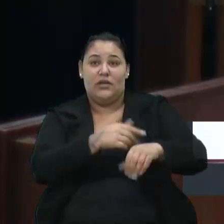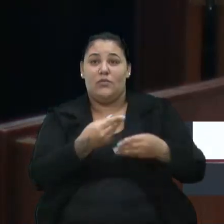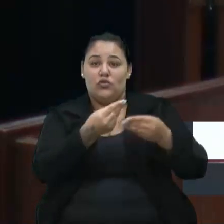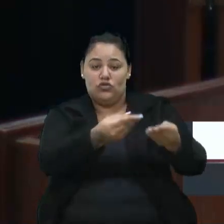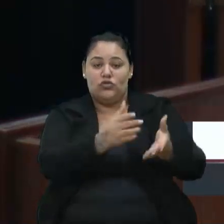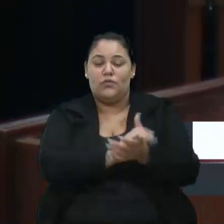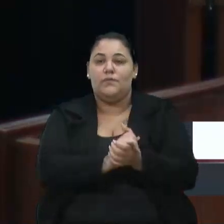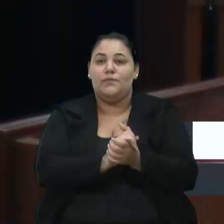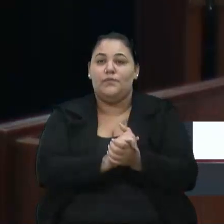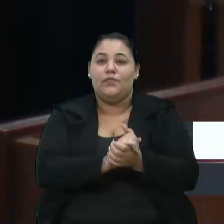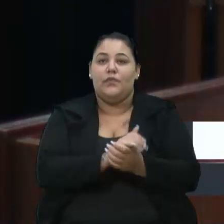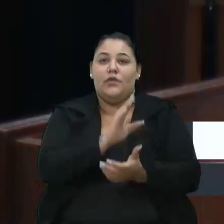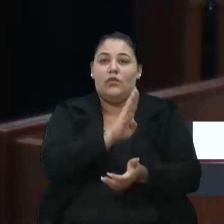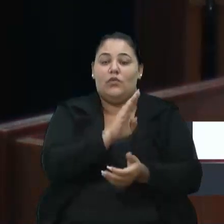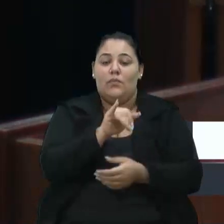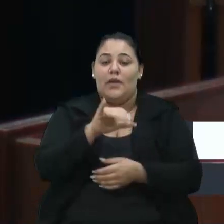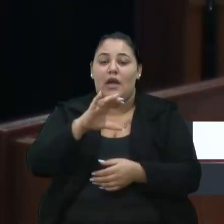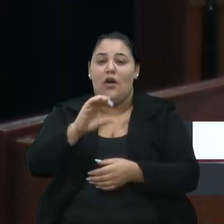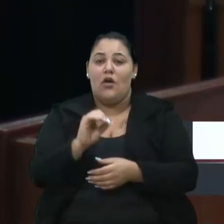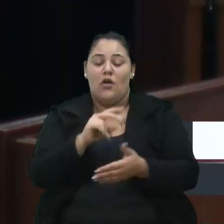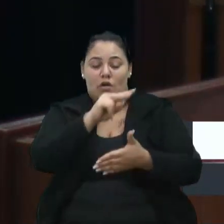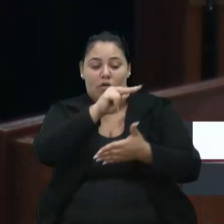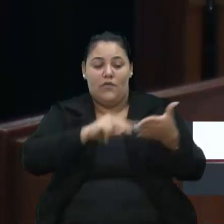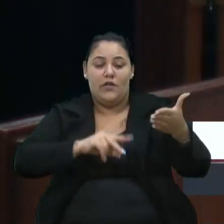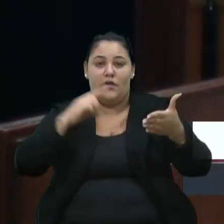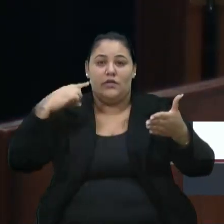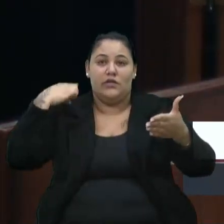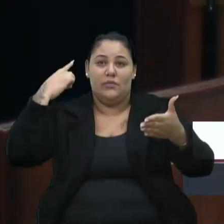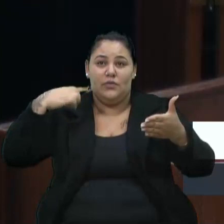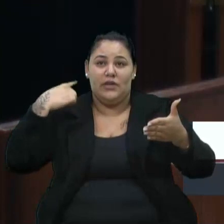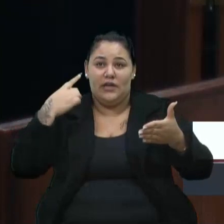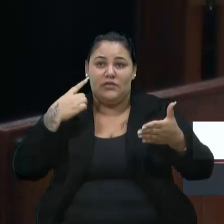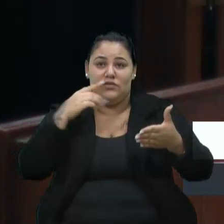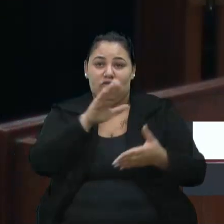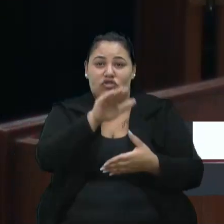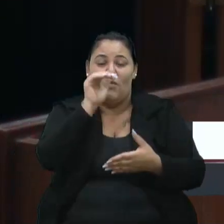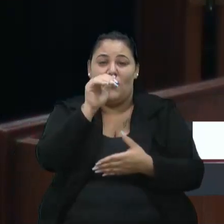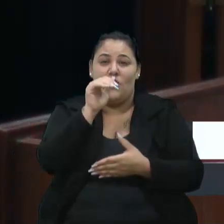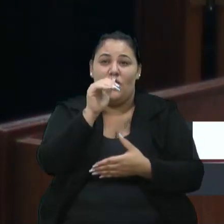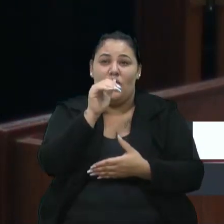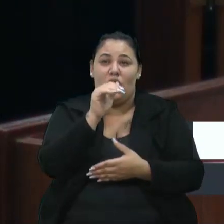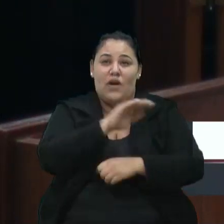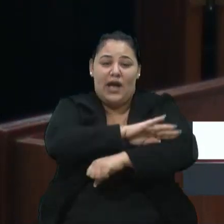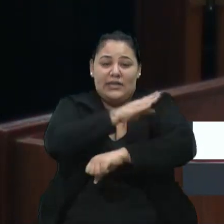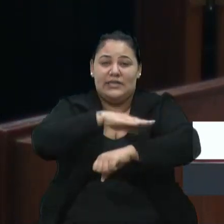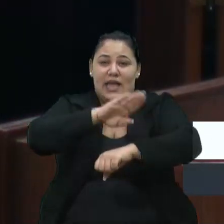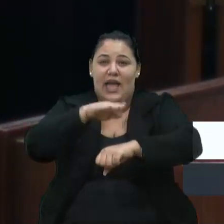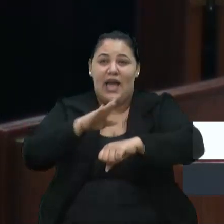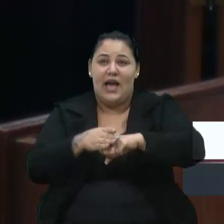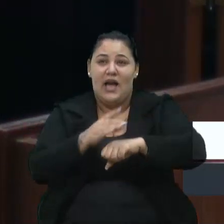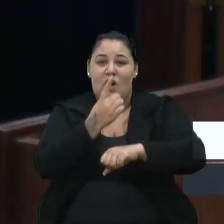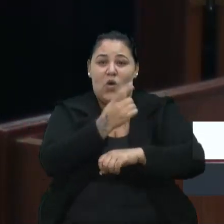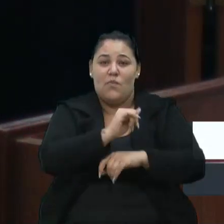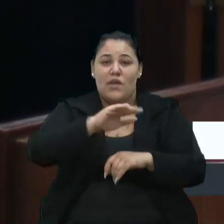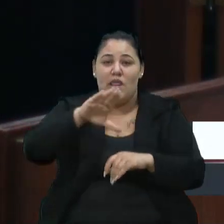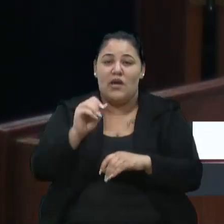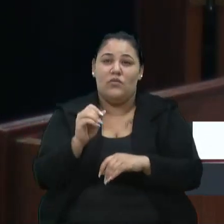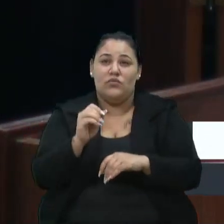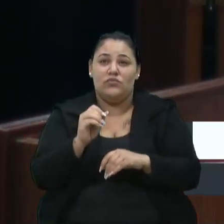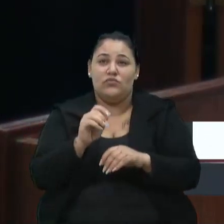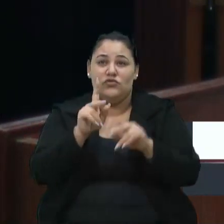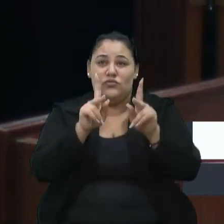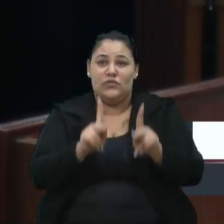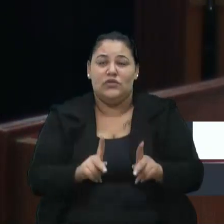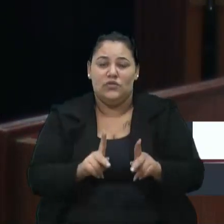de ocorrência aqui eu vou ler desse deputado que chamou a serra, de mais de um milhão de habitantes aqui, chamou a serra de